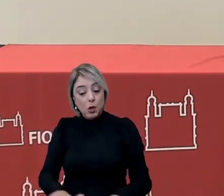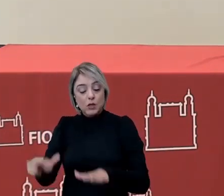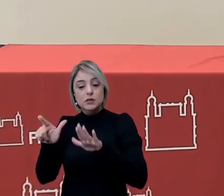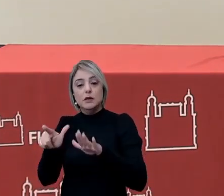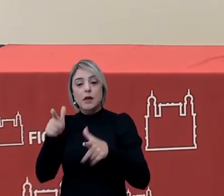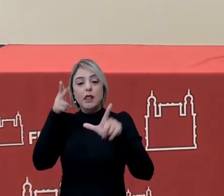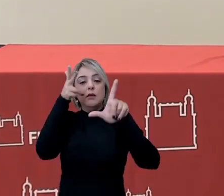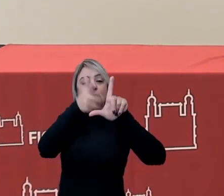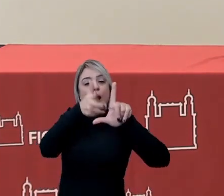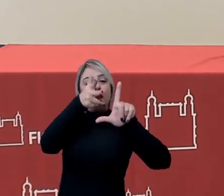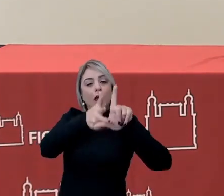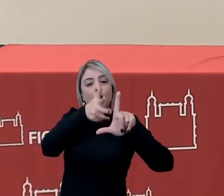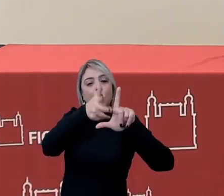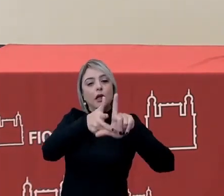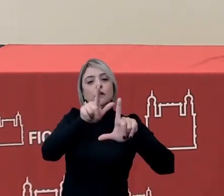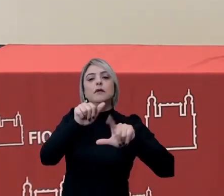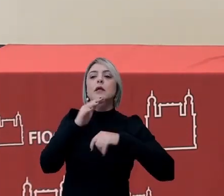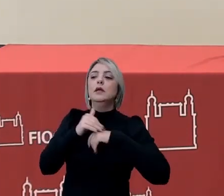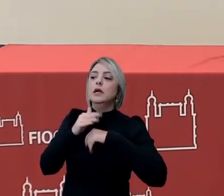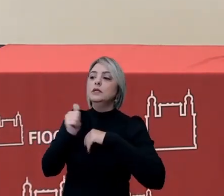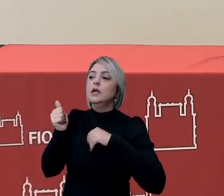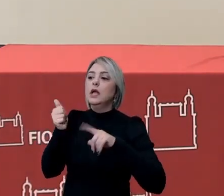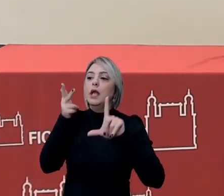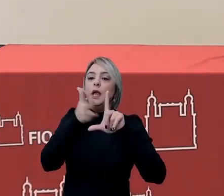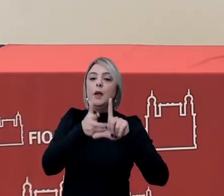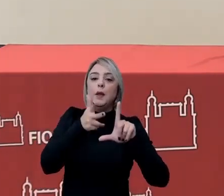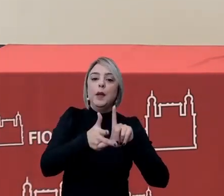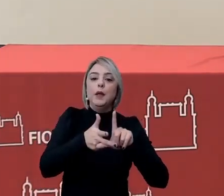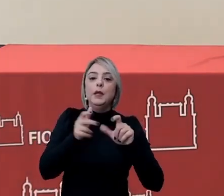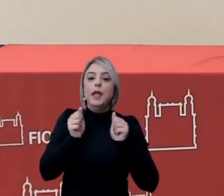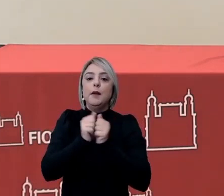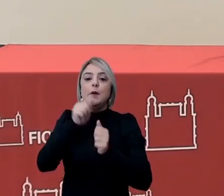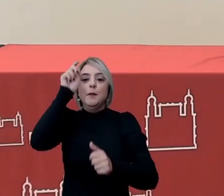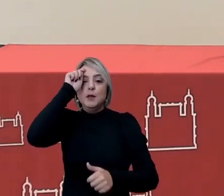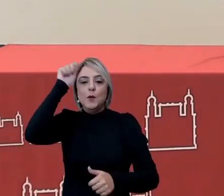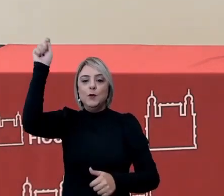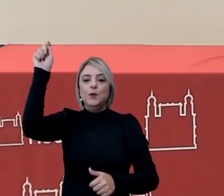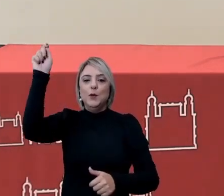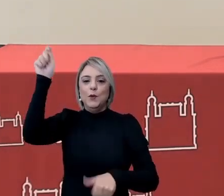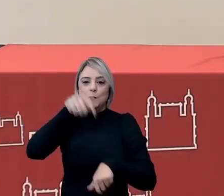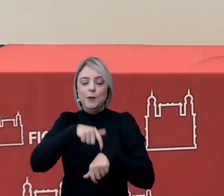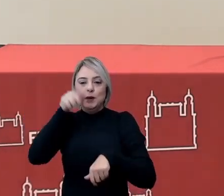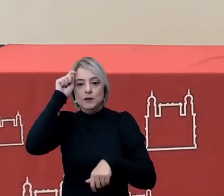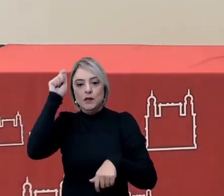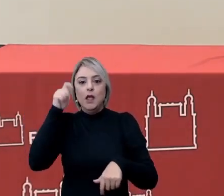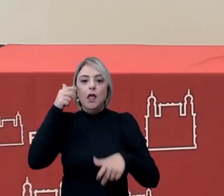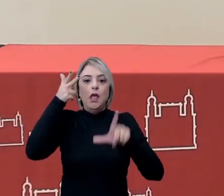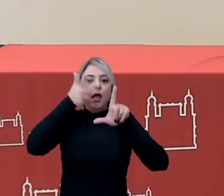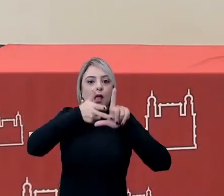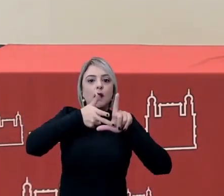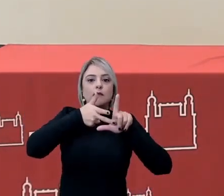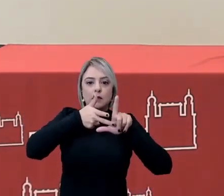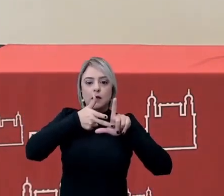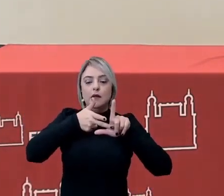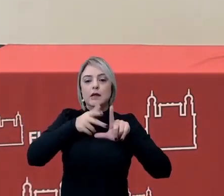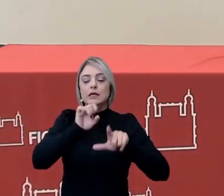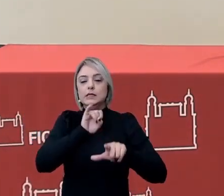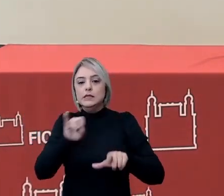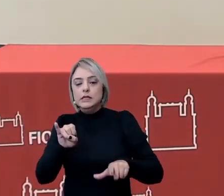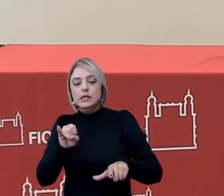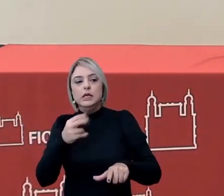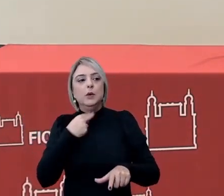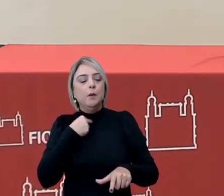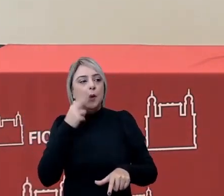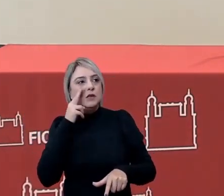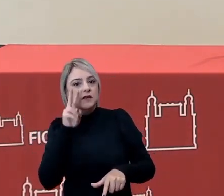uma live que a gente tem chamado assim de momento com autor mas esses momentos eles têm ficado gravados também caso alguém